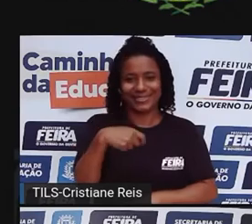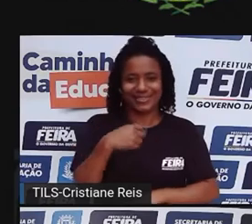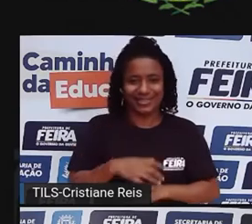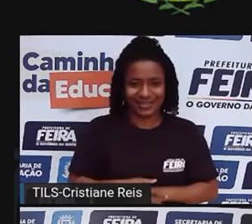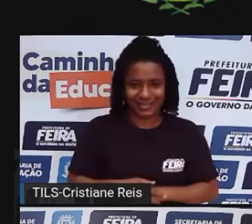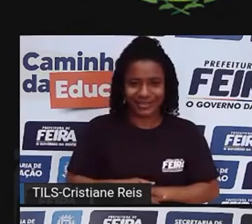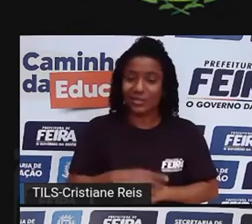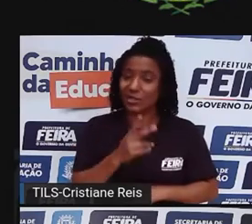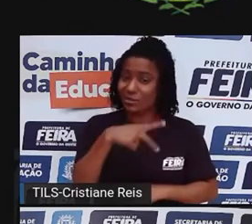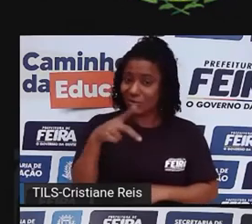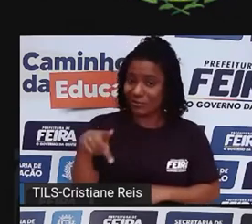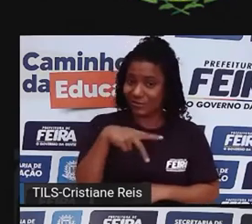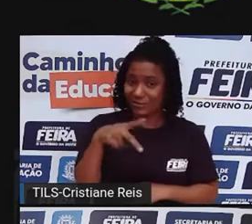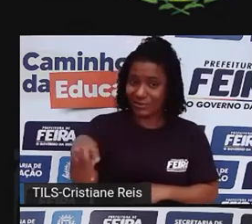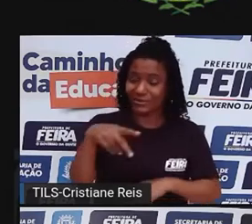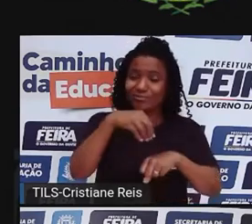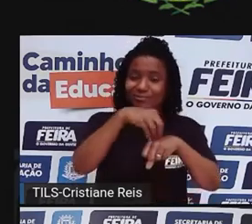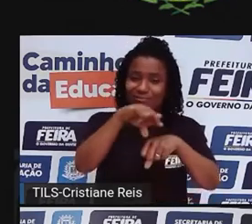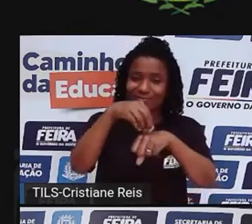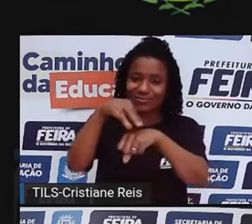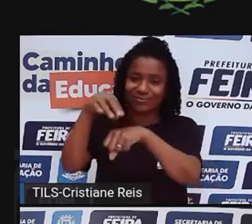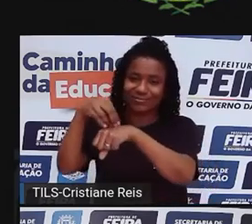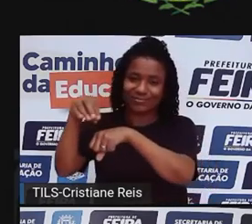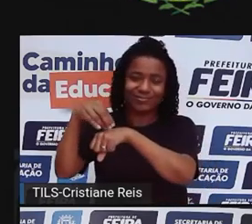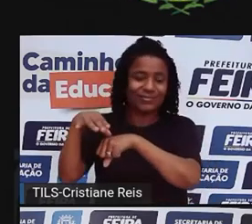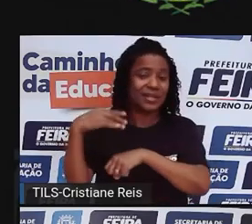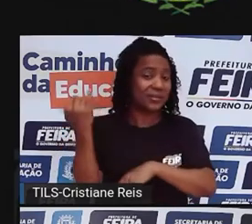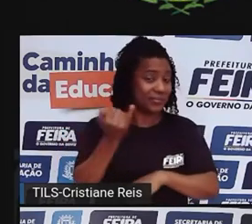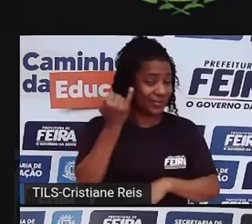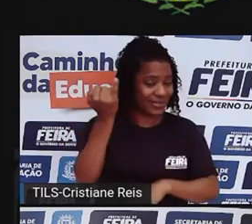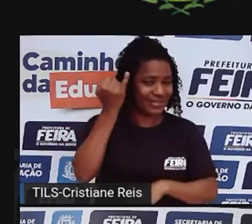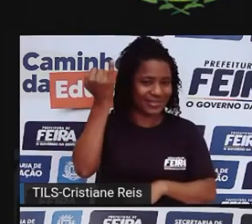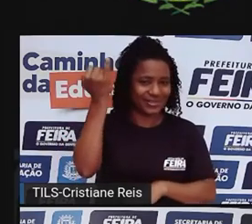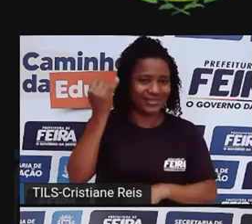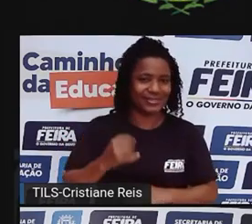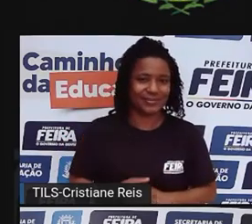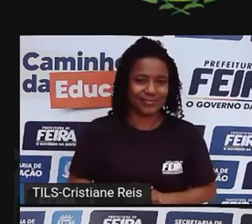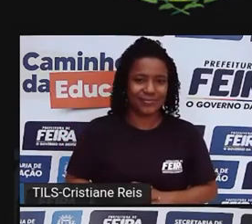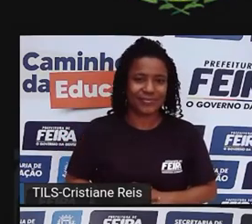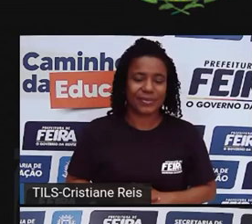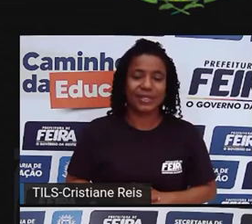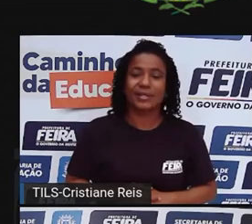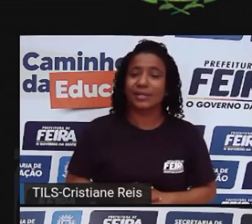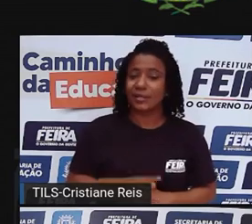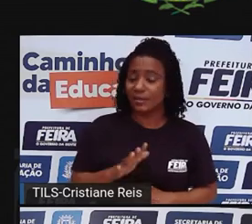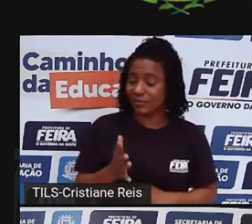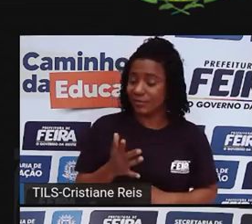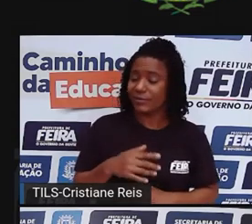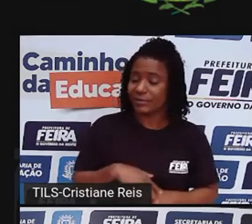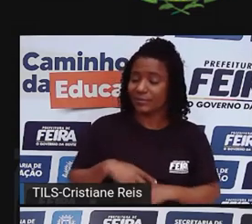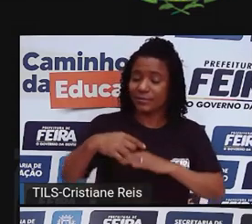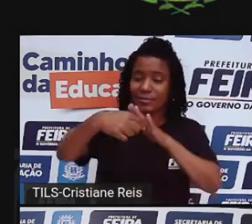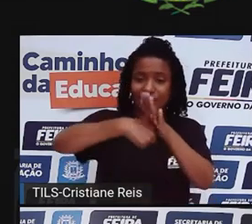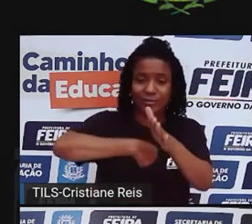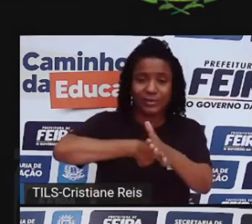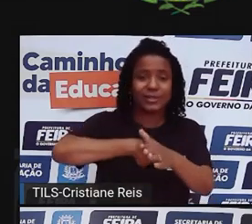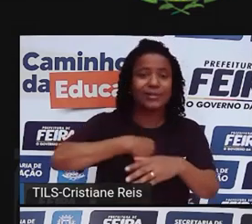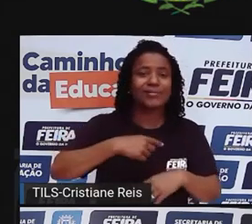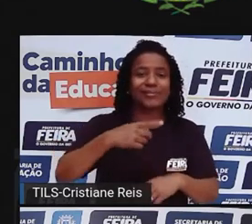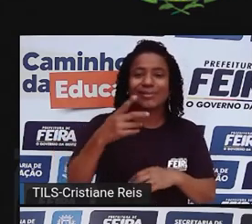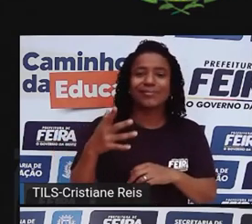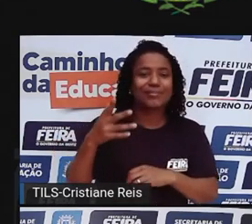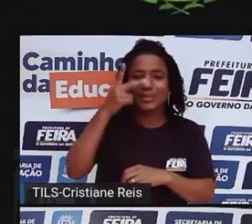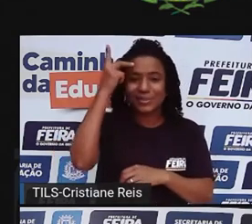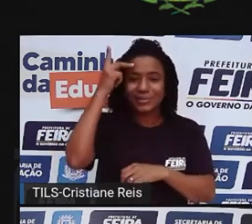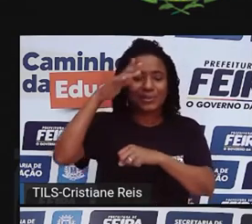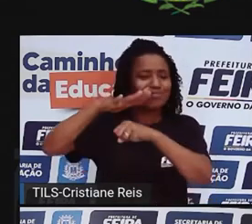outros professores e professoras. Quando você pergunta quem interessa a colonialidade? A colonialidade, ela interessa quem está em